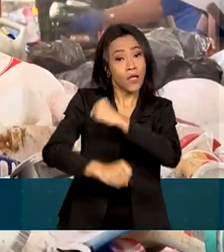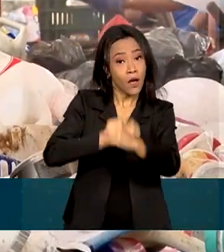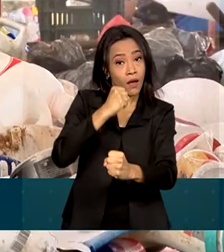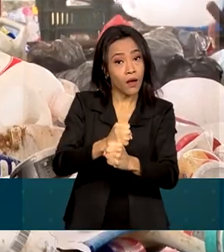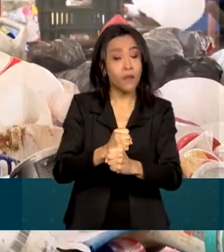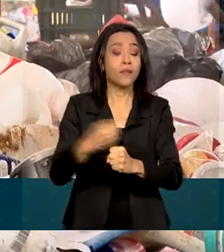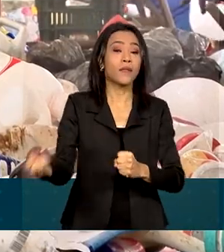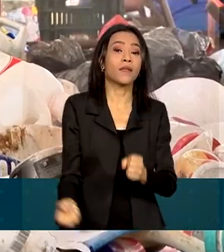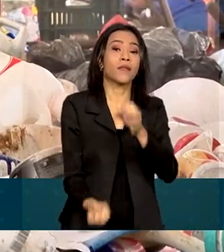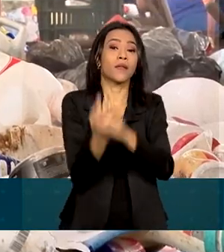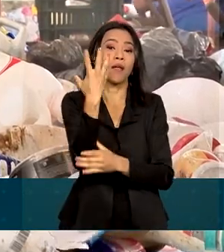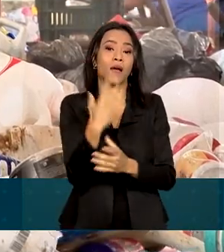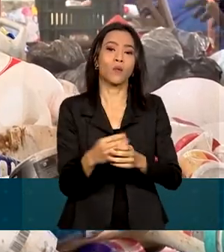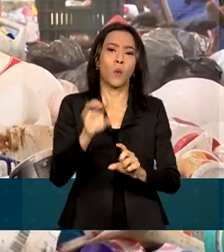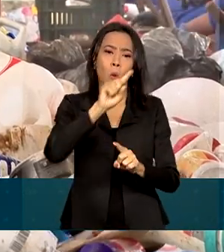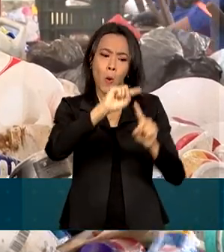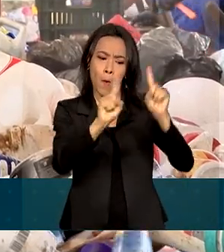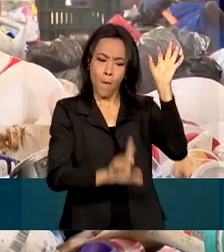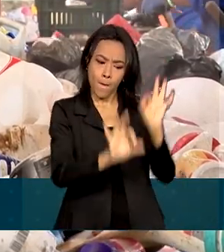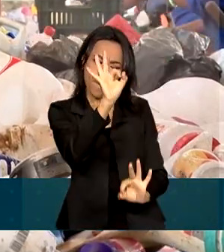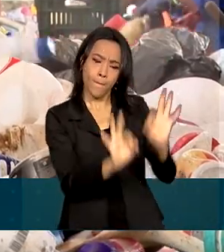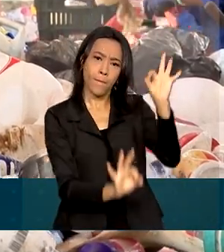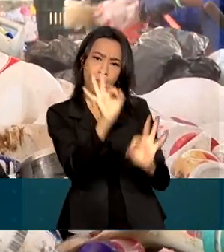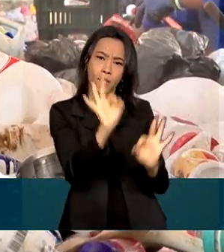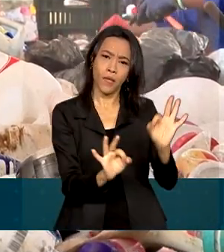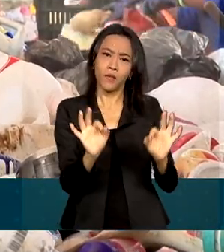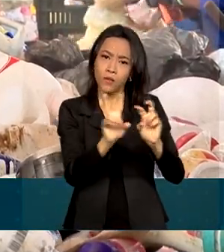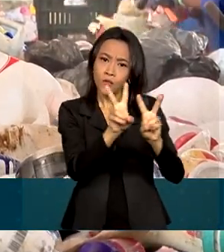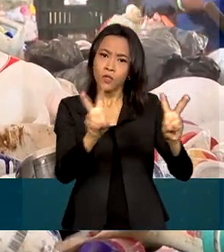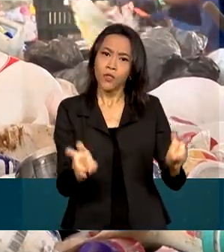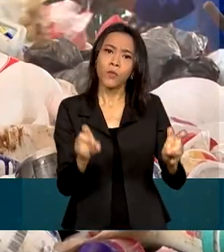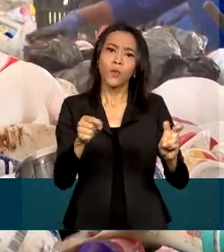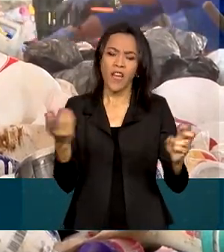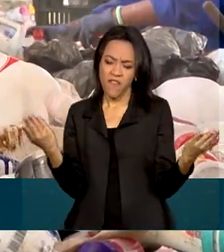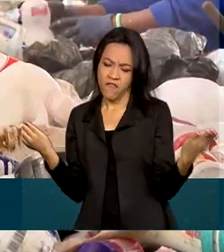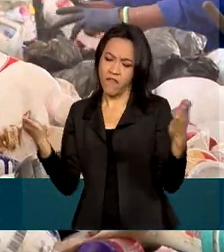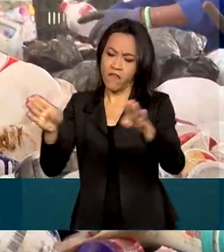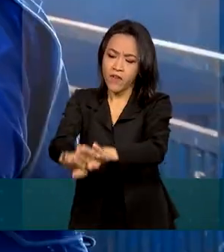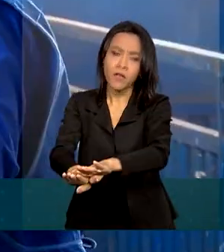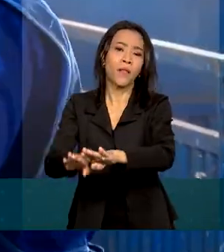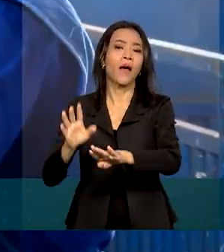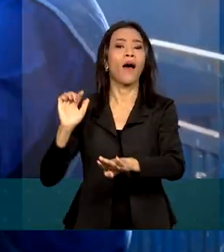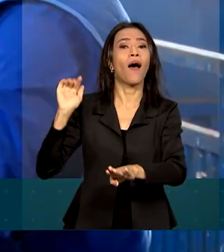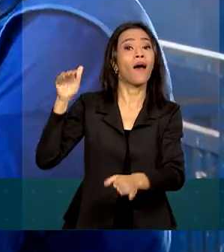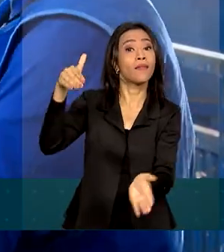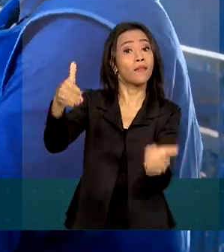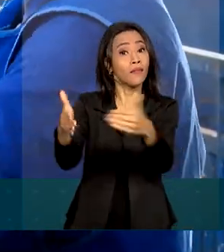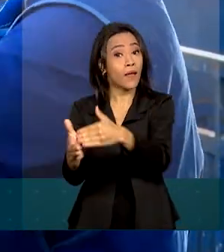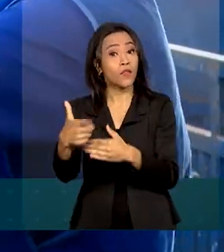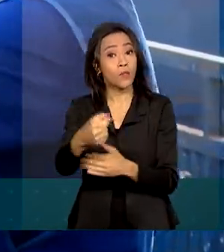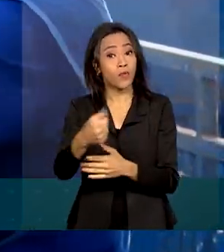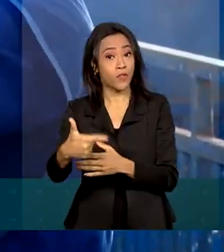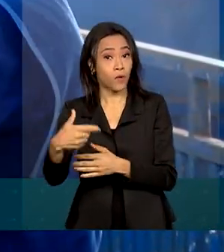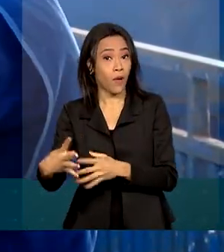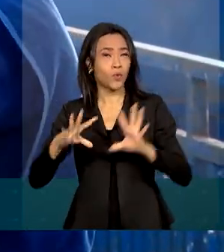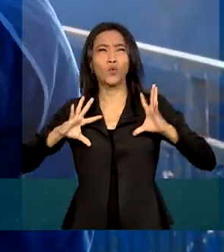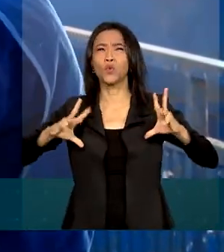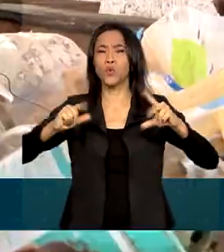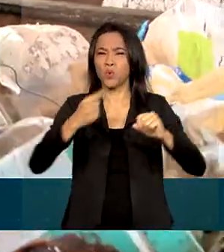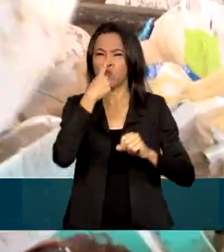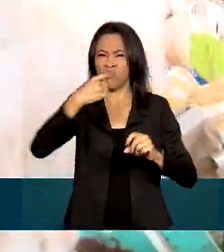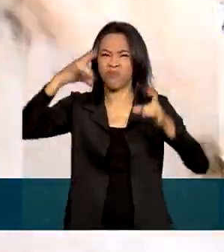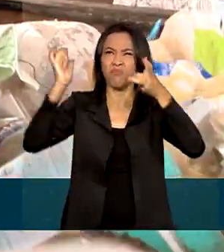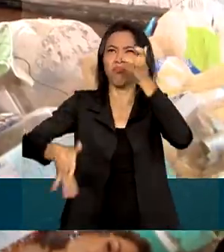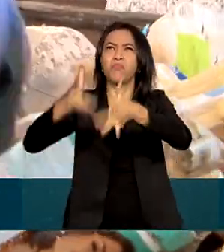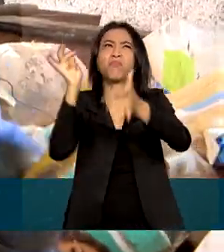criado o Plano Nacional de Resíduos Sólidos, que prevê o fechamento até 2024 de todos os lixões no país